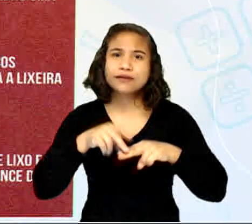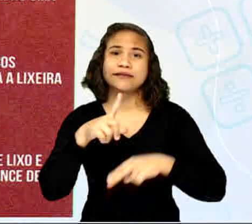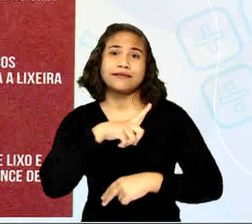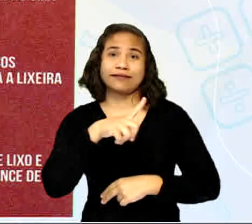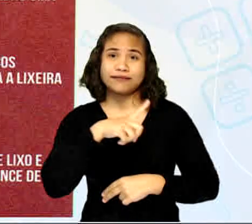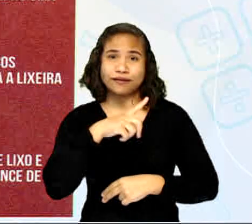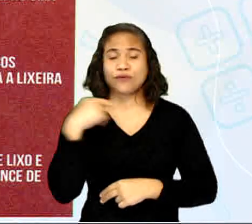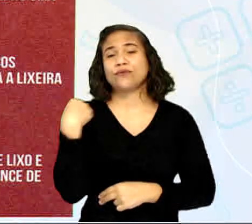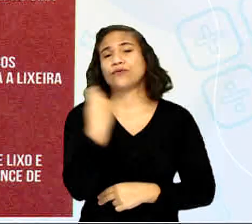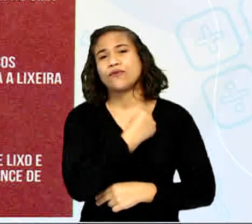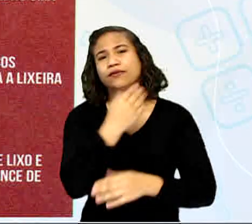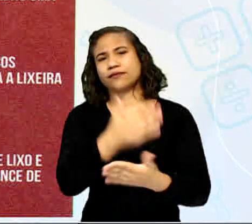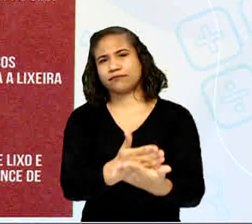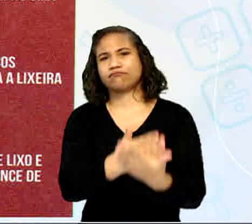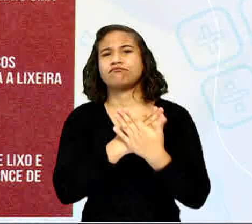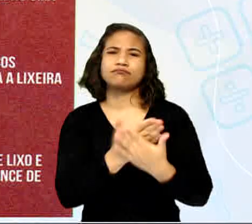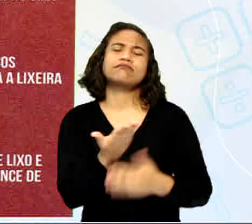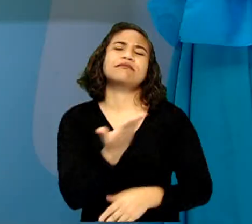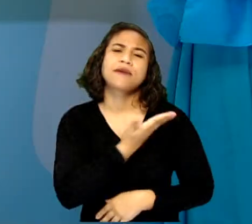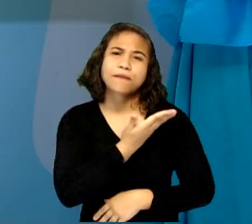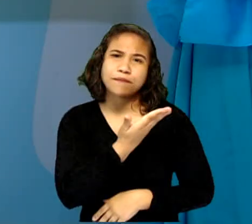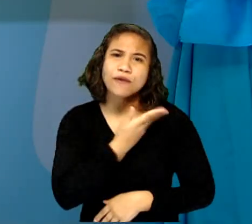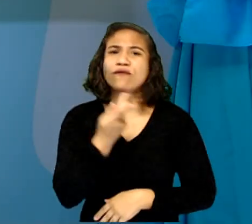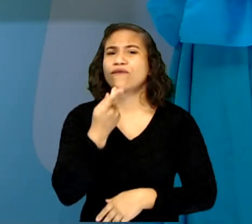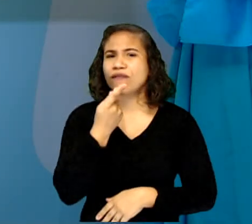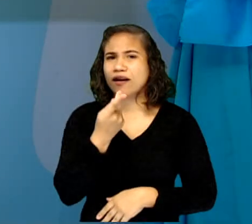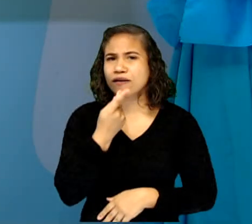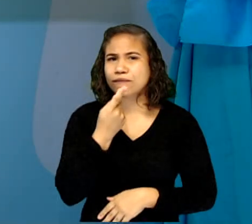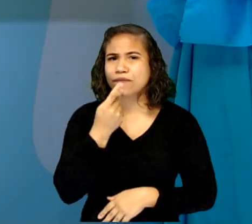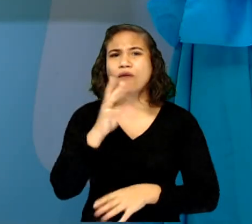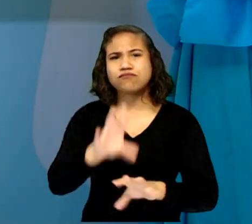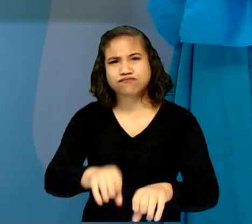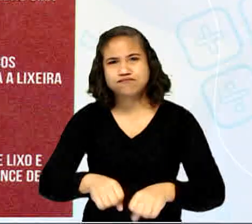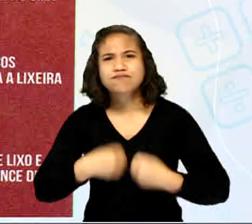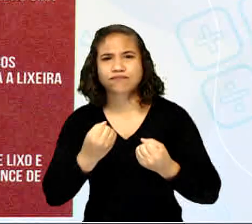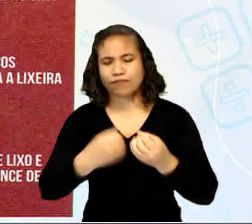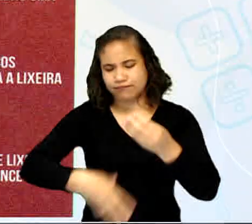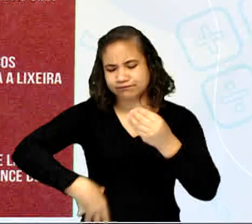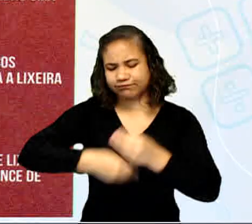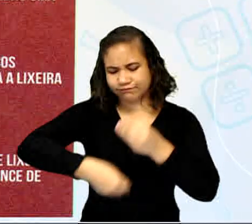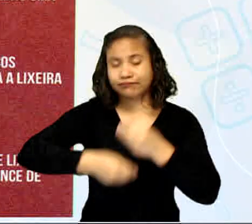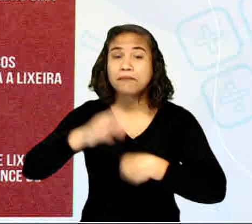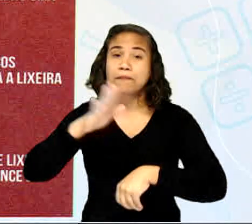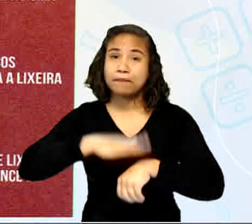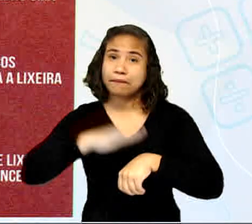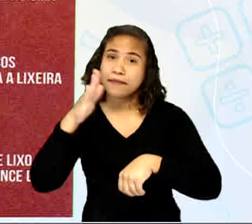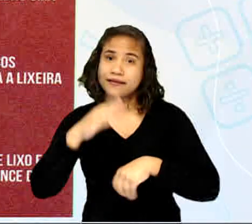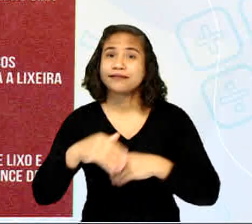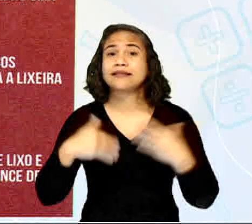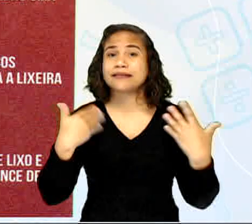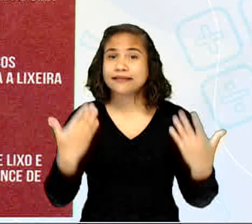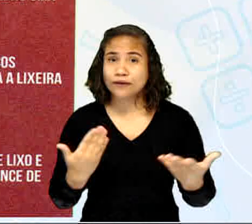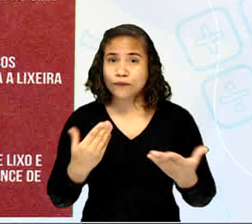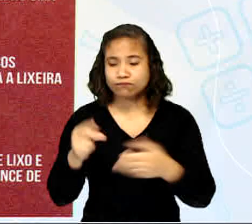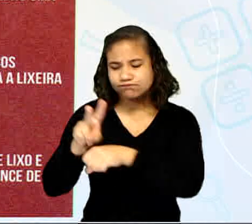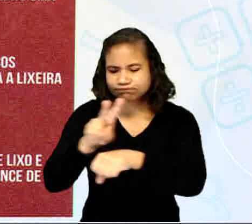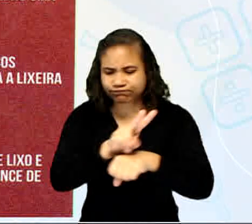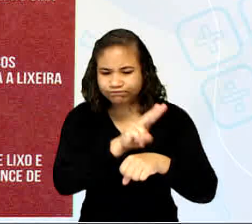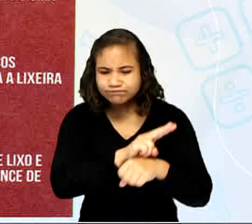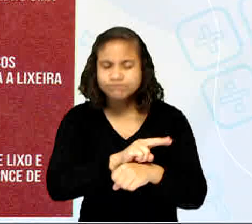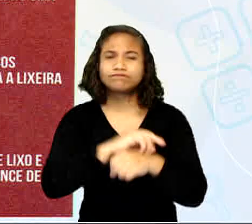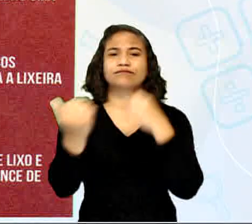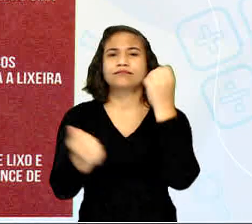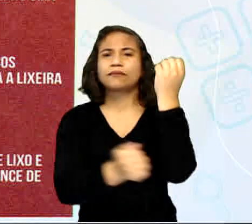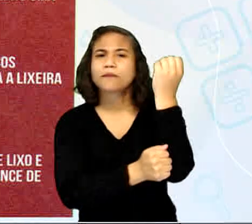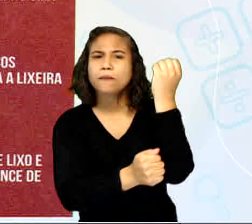como nossos amigos já tinham até falado, mas vamos reforçar um pouquinho mais, tá? Olha, manter as garrafas